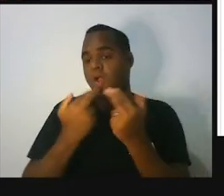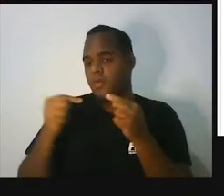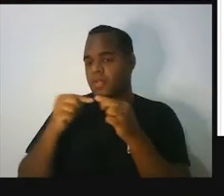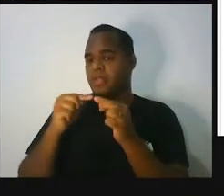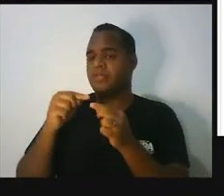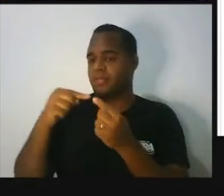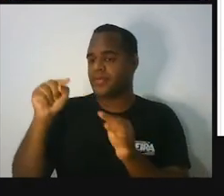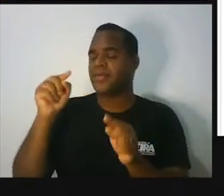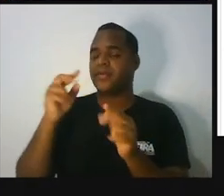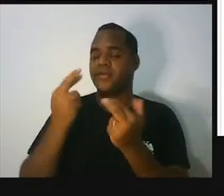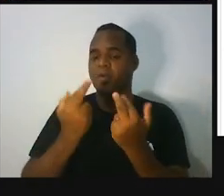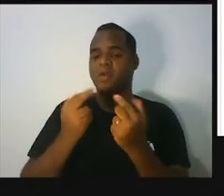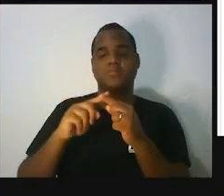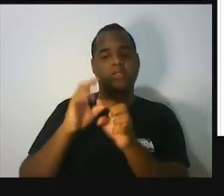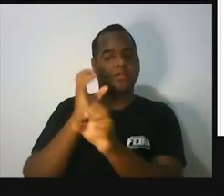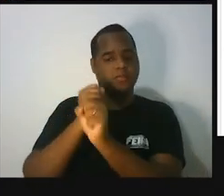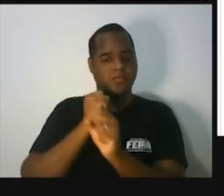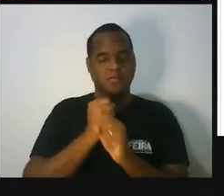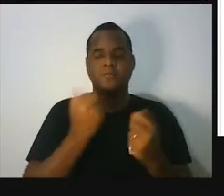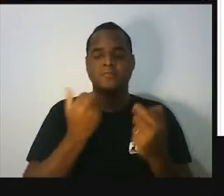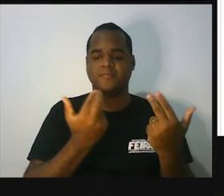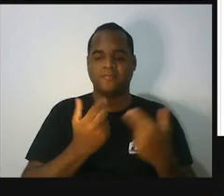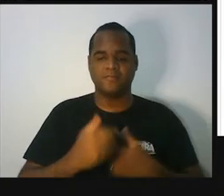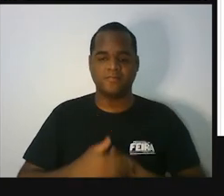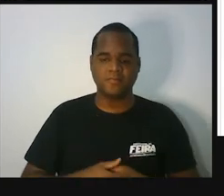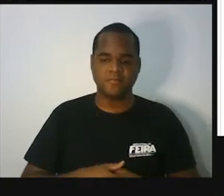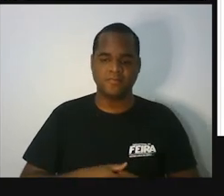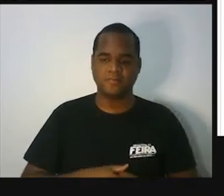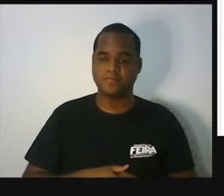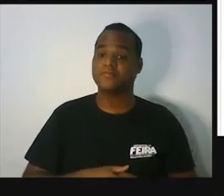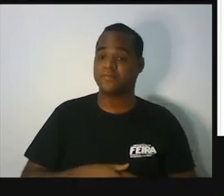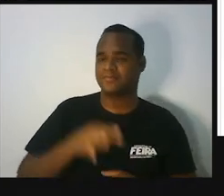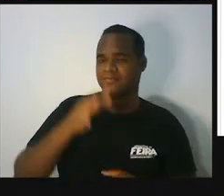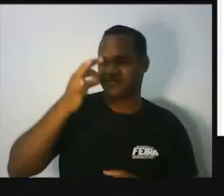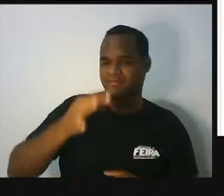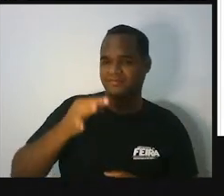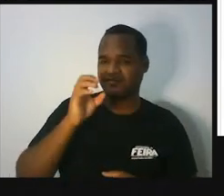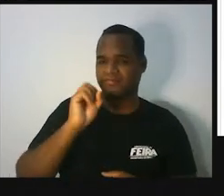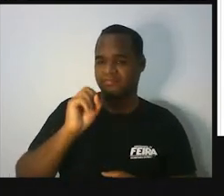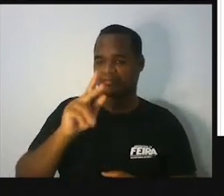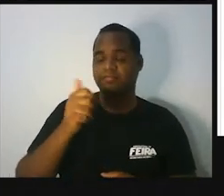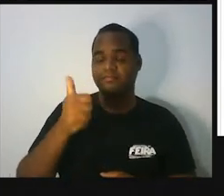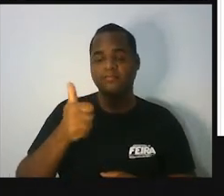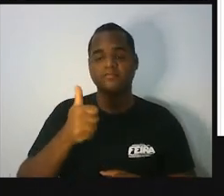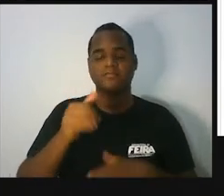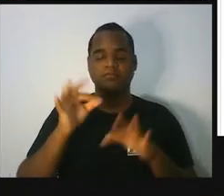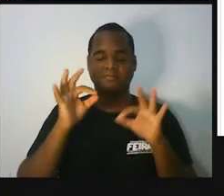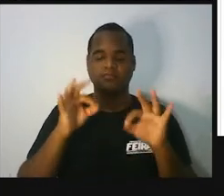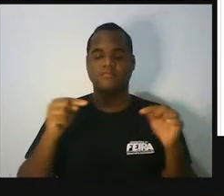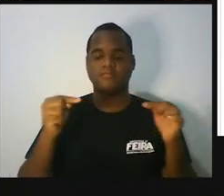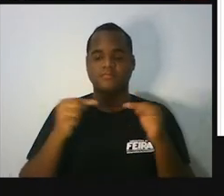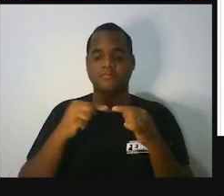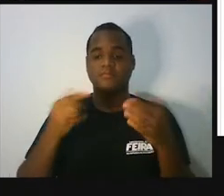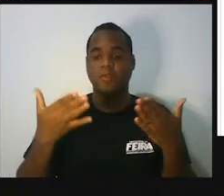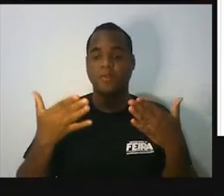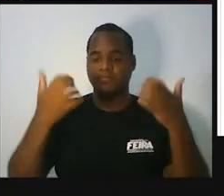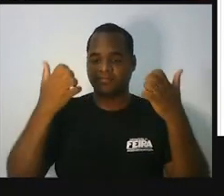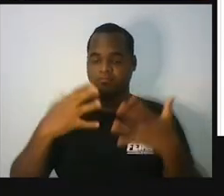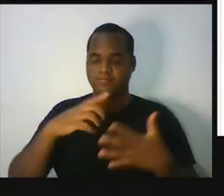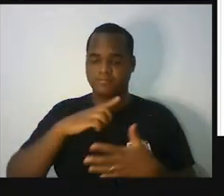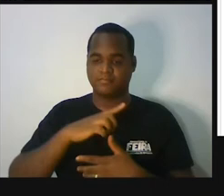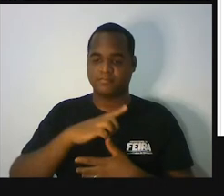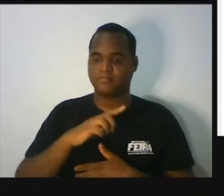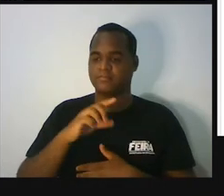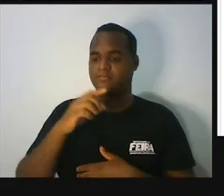tamanho, com a mesma medida. Tá bom? Beleza. Então, veja que até agora eu estou dizendo os